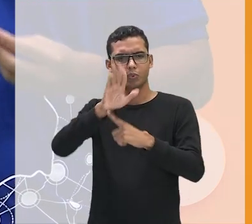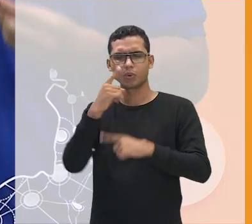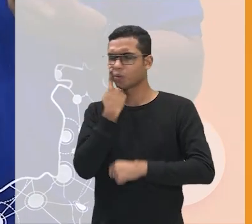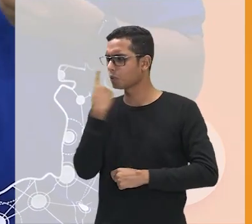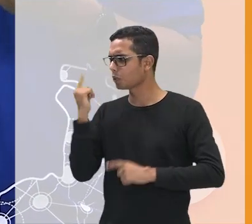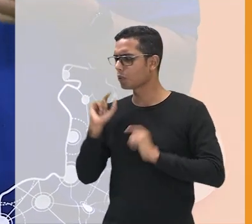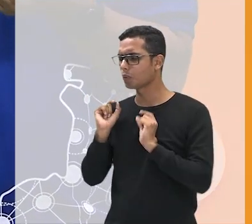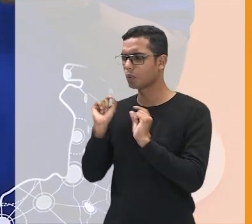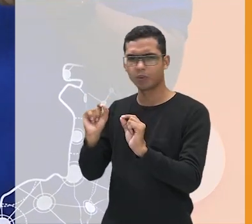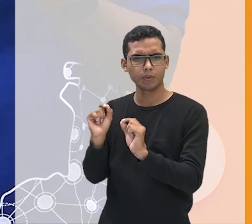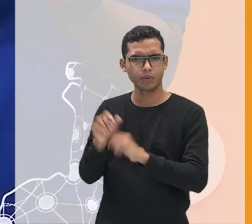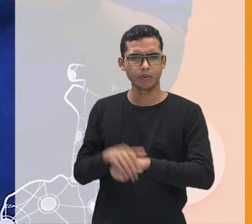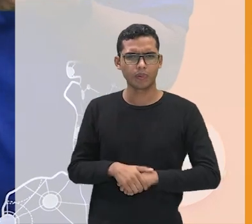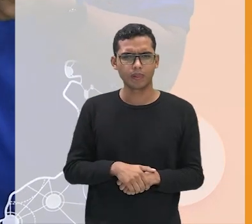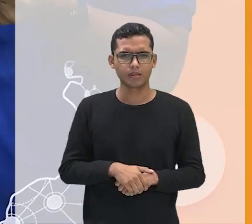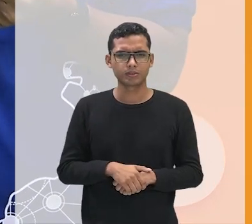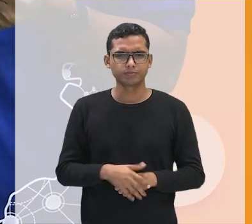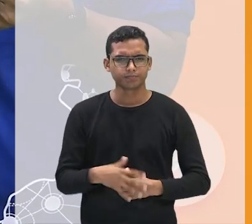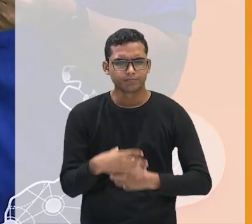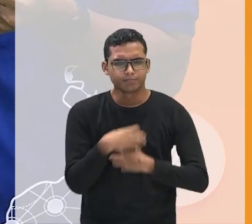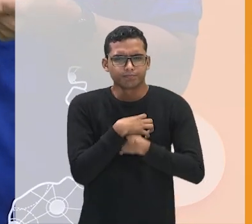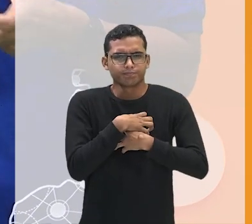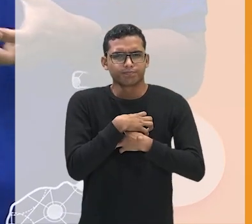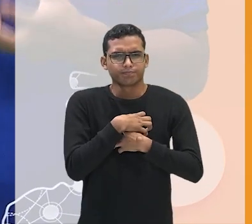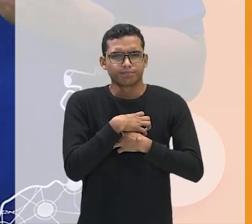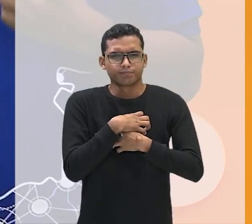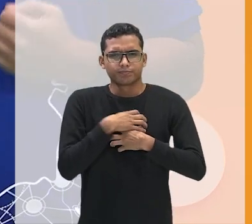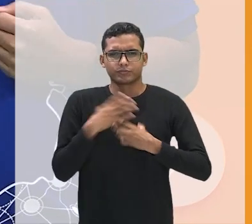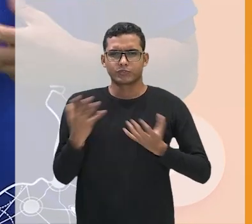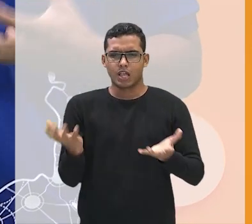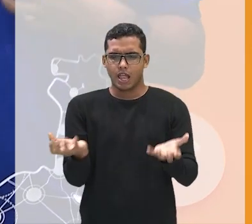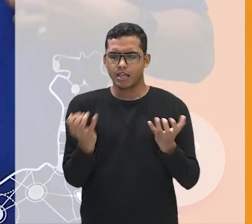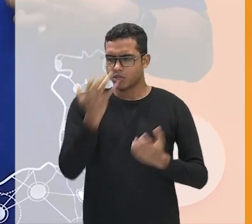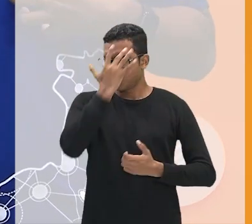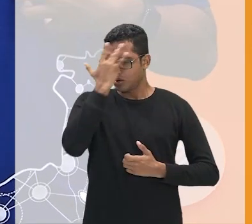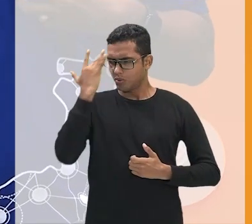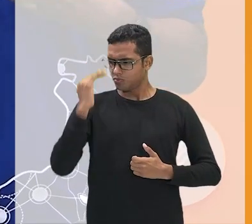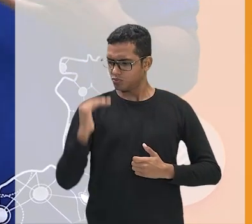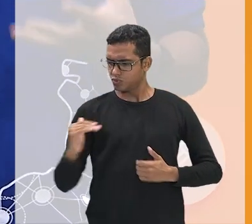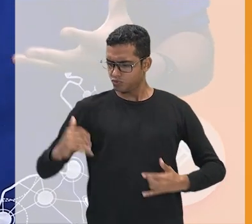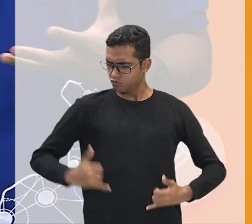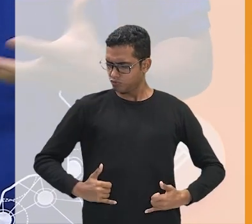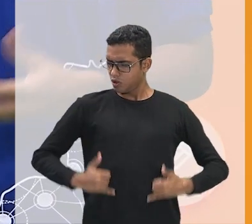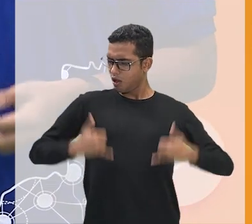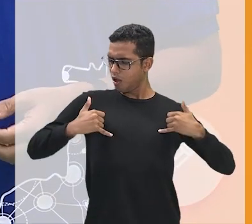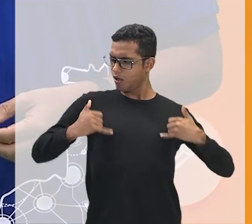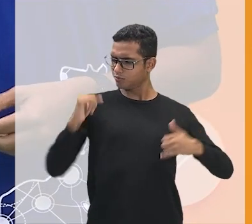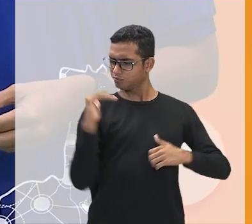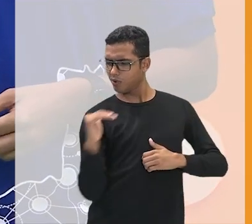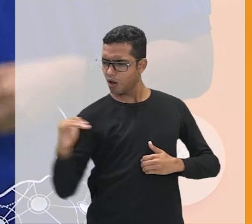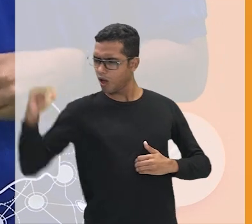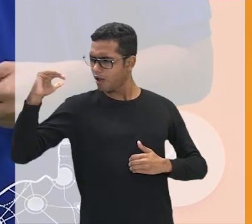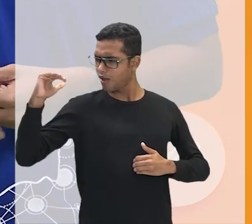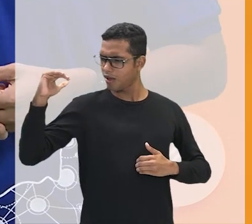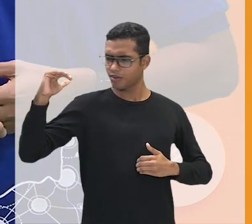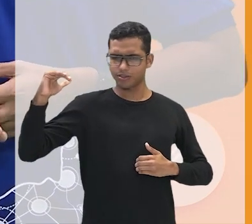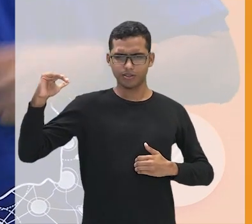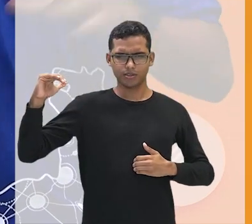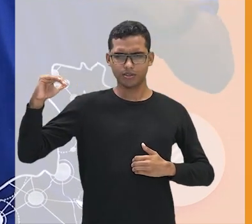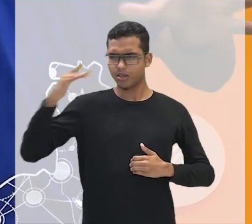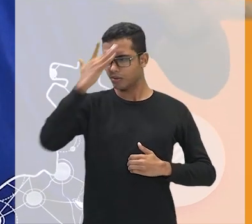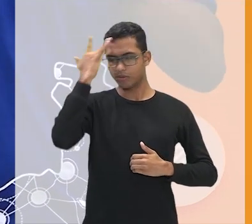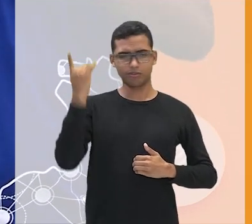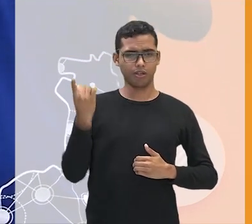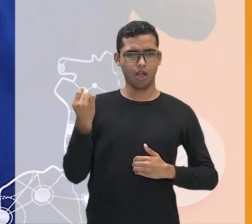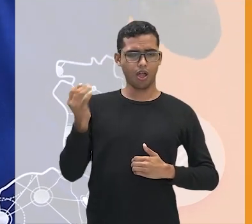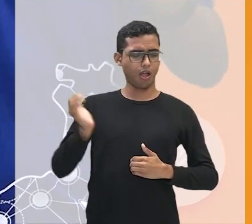que essa sensação de querer ser mais do que o outro ela dá um certo prazer para quem tem dinheiro é interessantíssimo